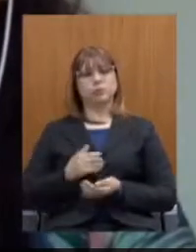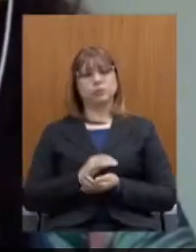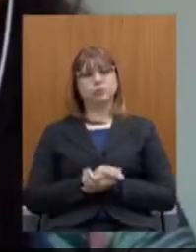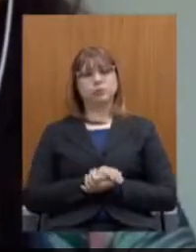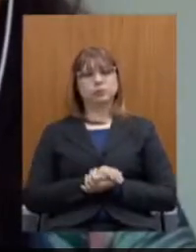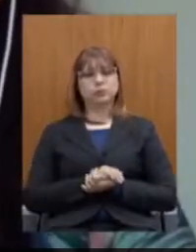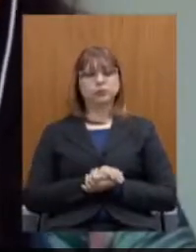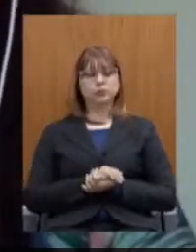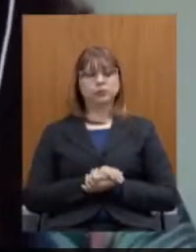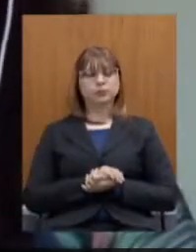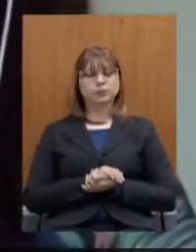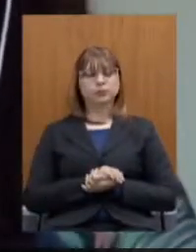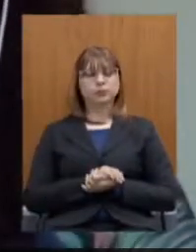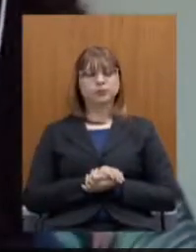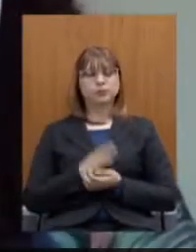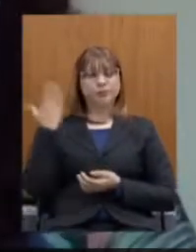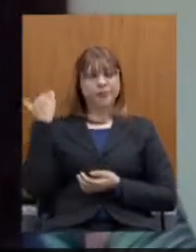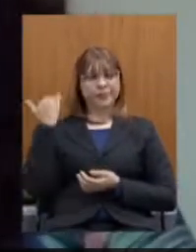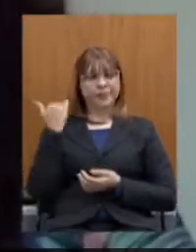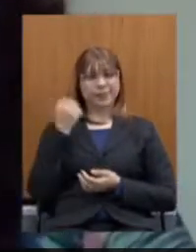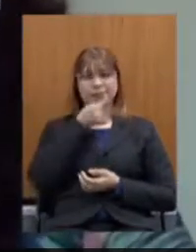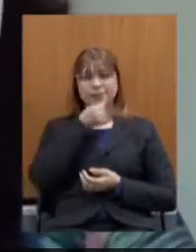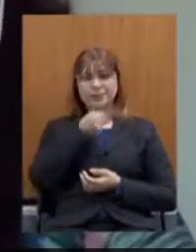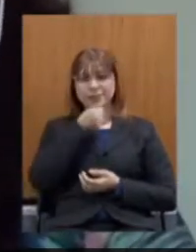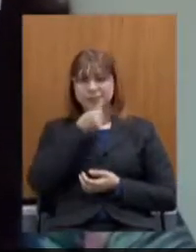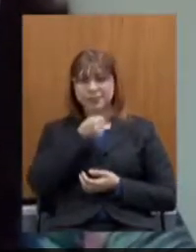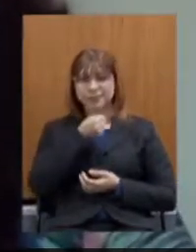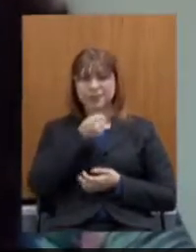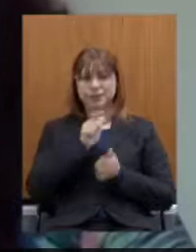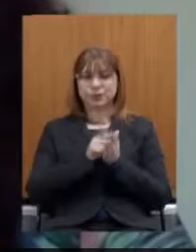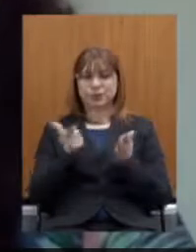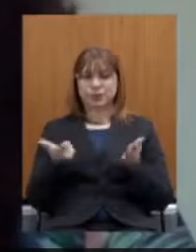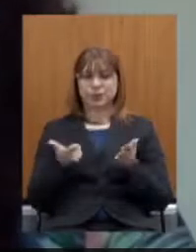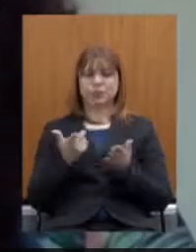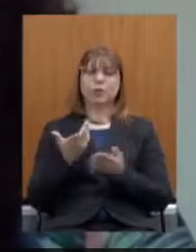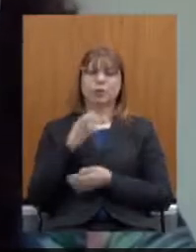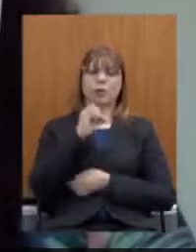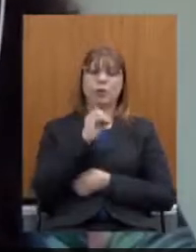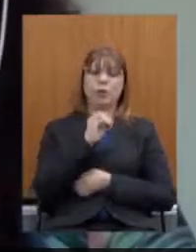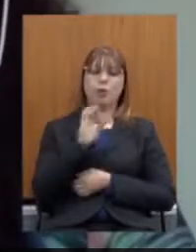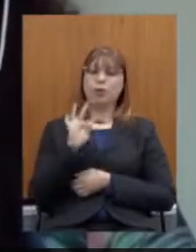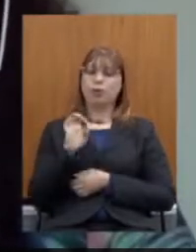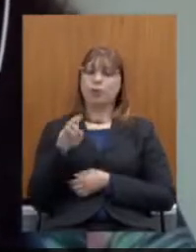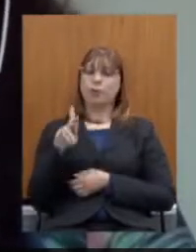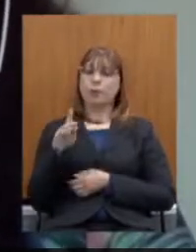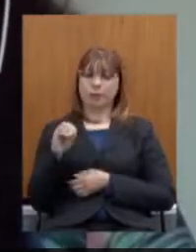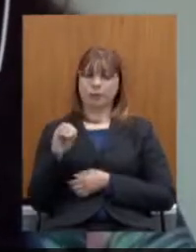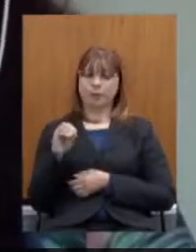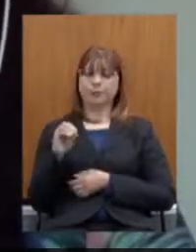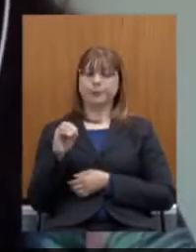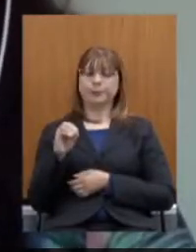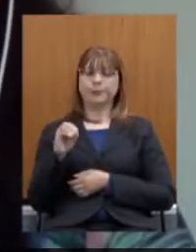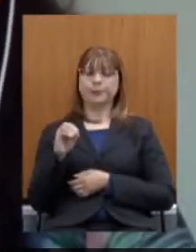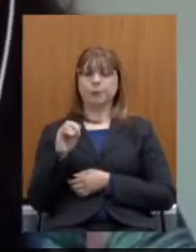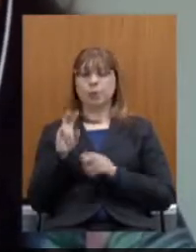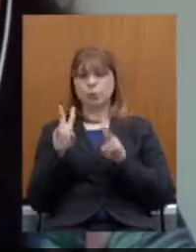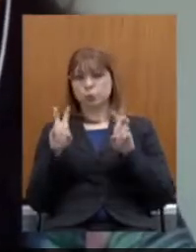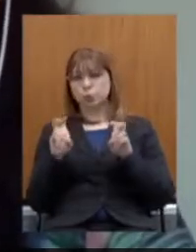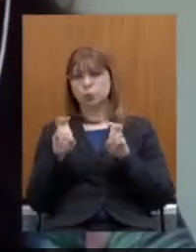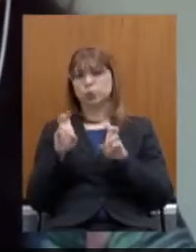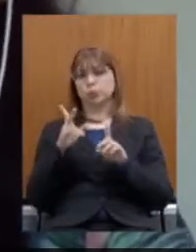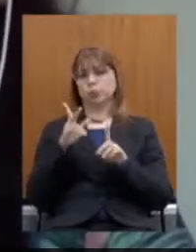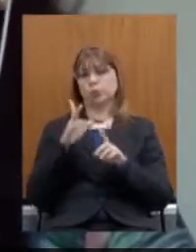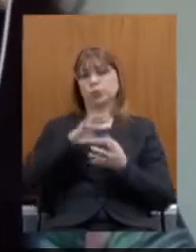durante a entrevista gravada para o jornal O Tempo referindo-se à reforma